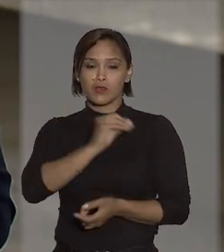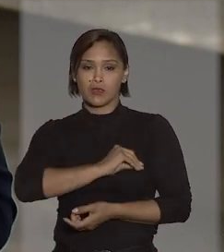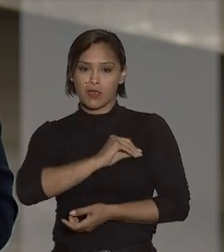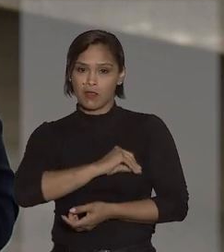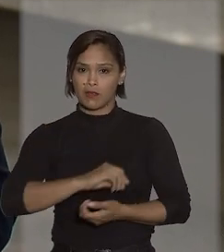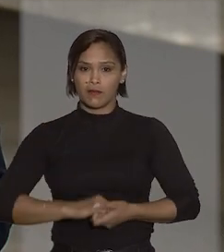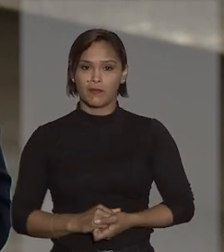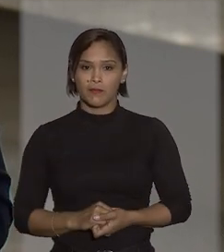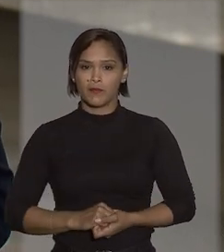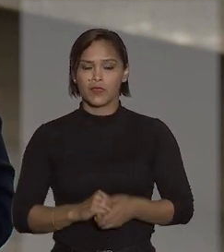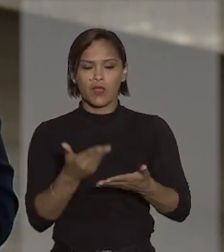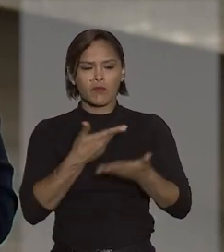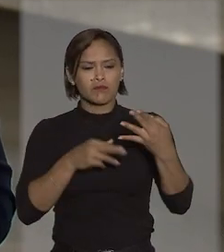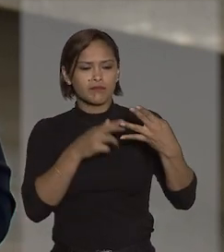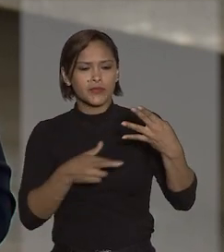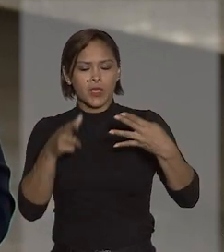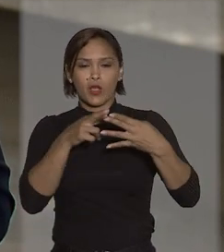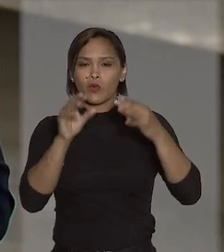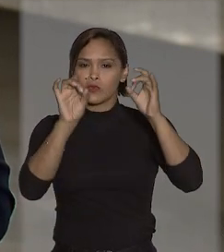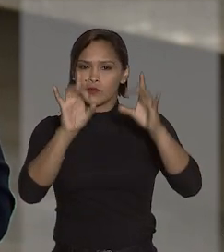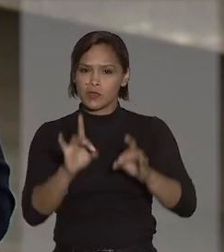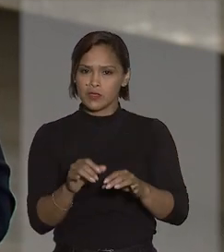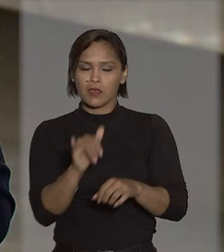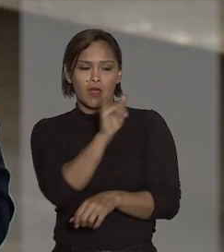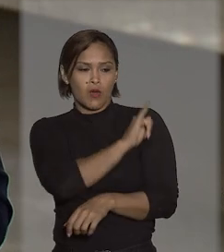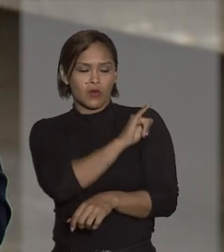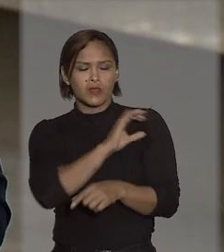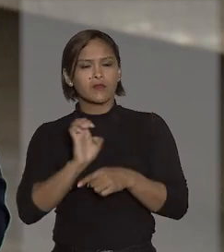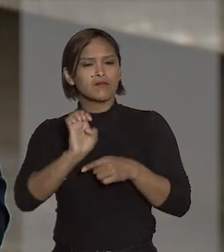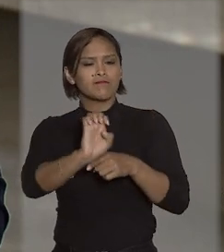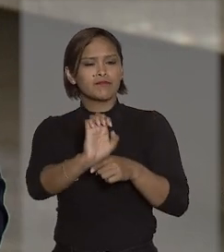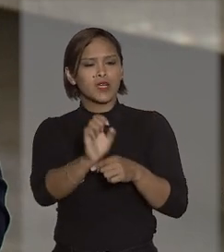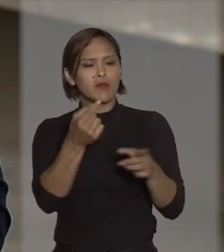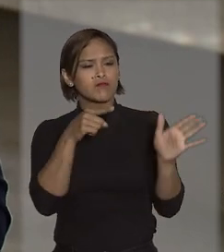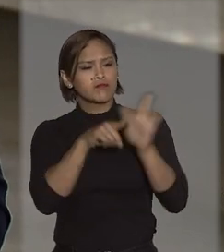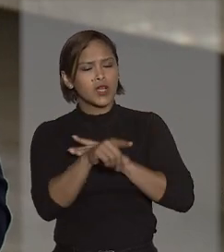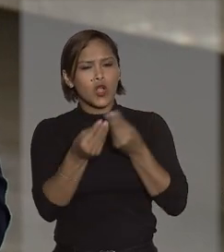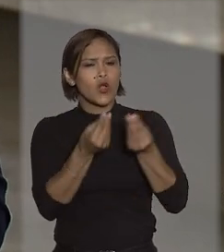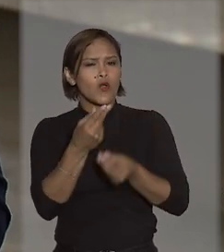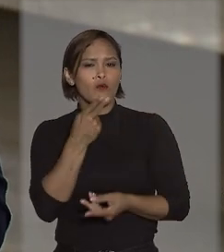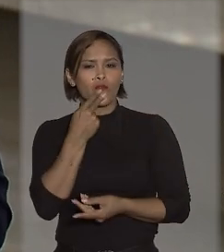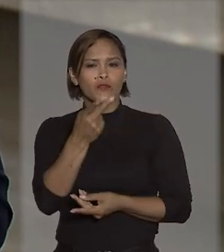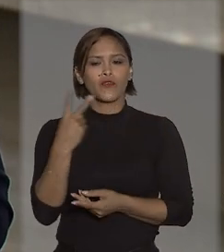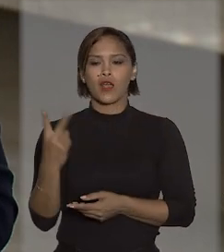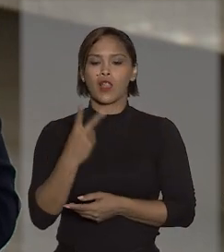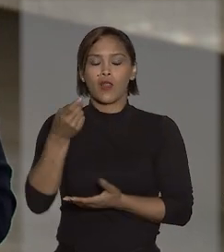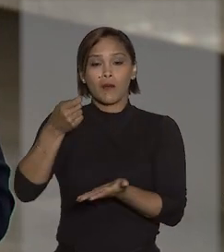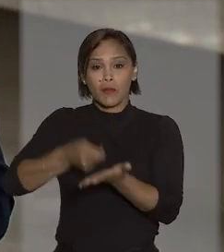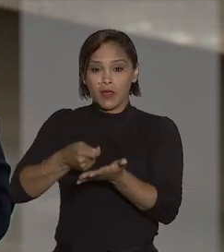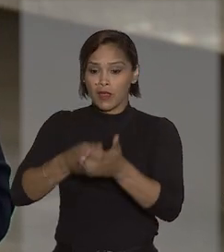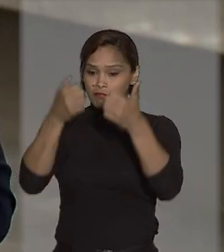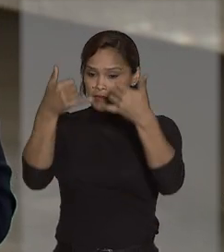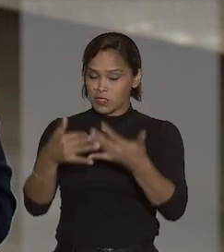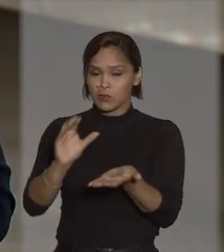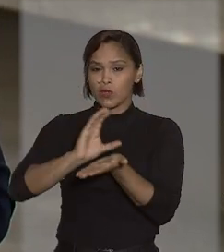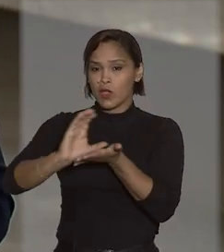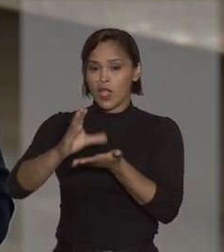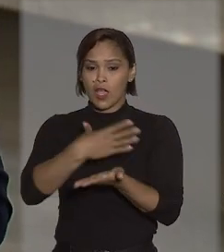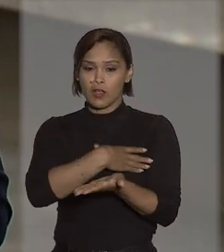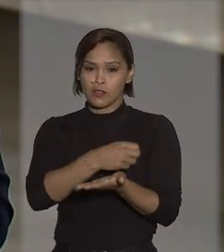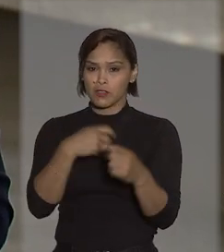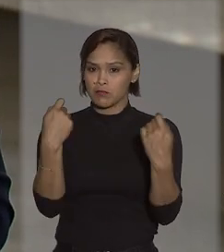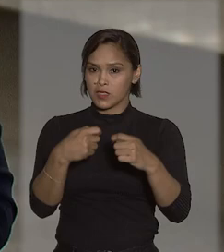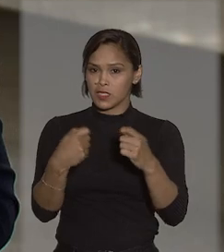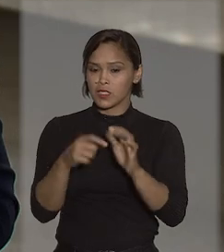mínimo. Por meio do recurso especial, o estado do Rio questionou o valor das indenizações e alegou que o pensionamento aos